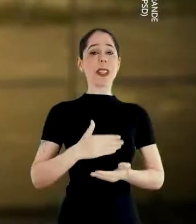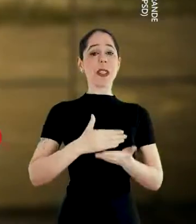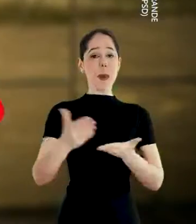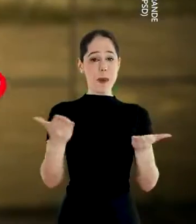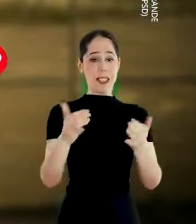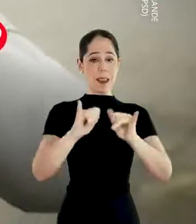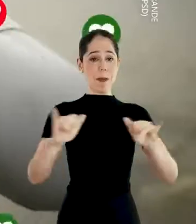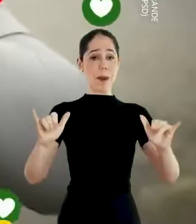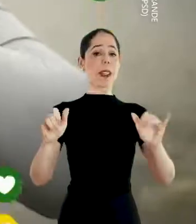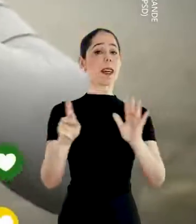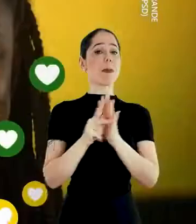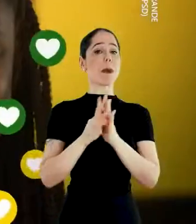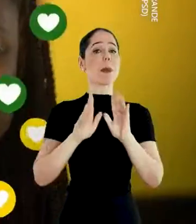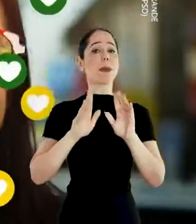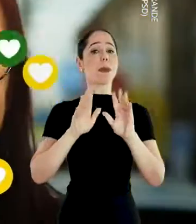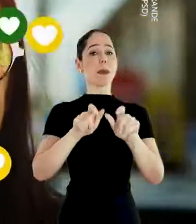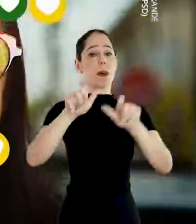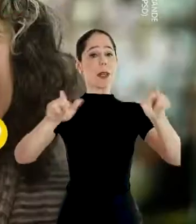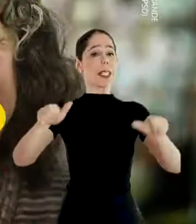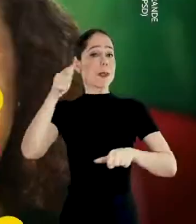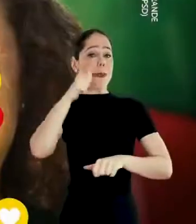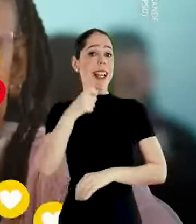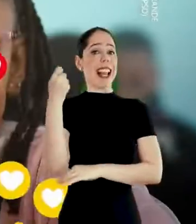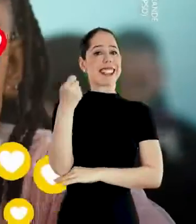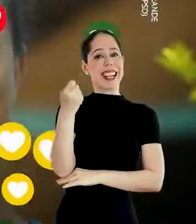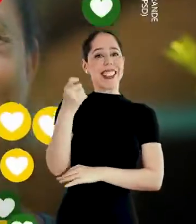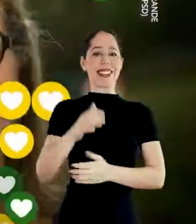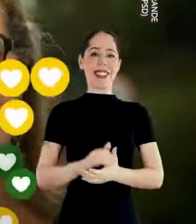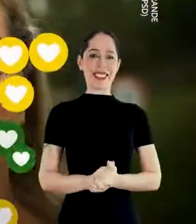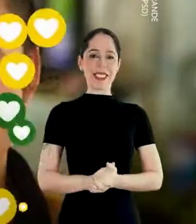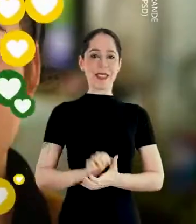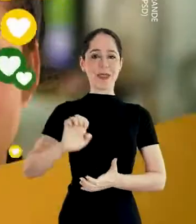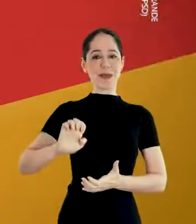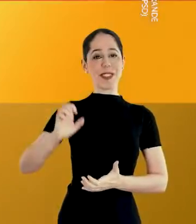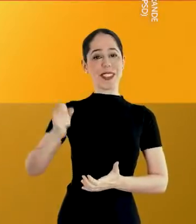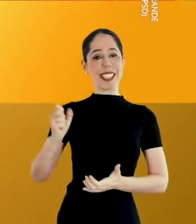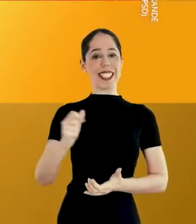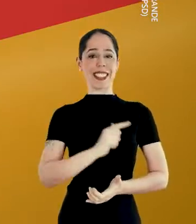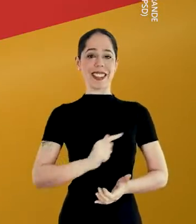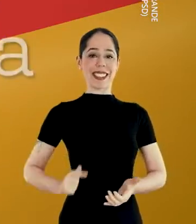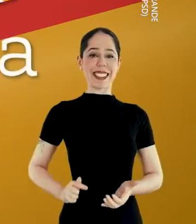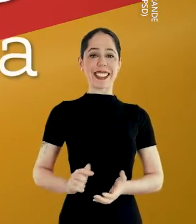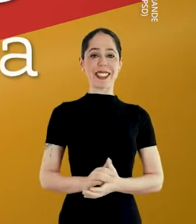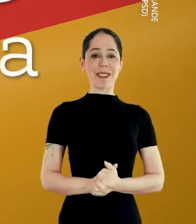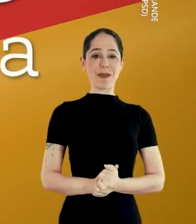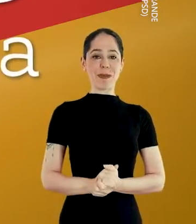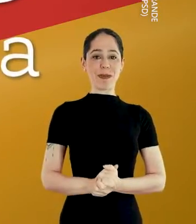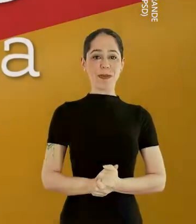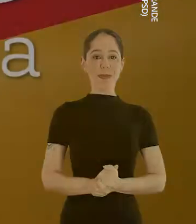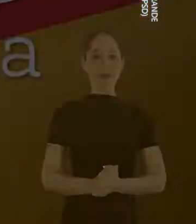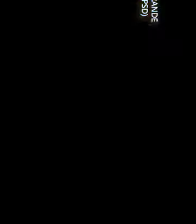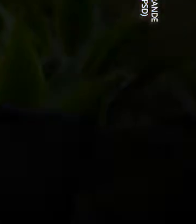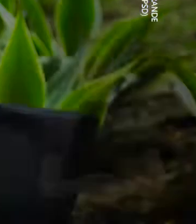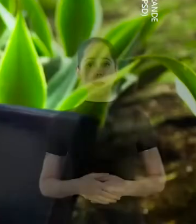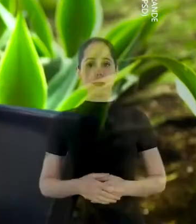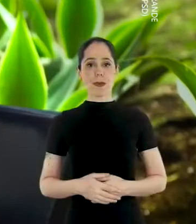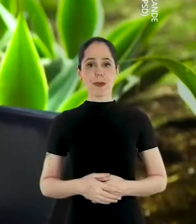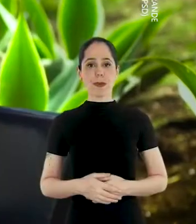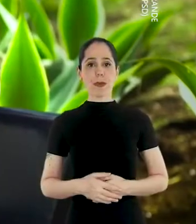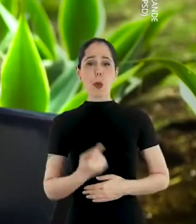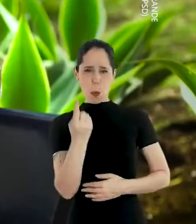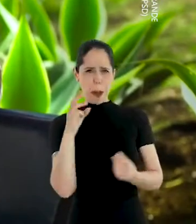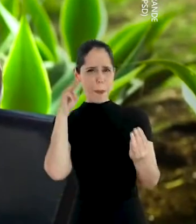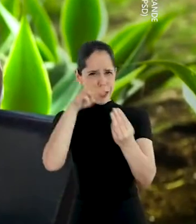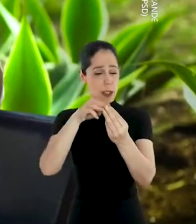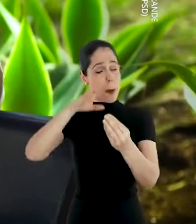Começa agora o programa de todas as gaúchas. Eduardo, governador. Uma